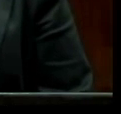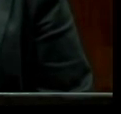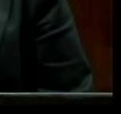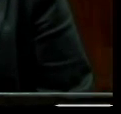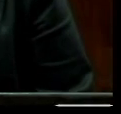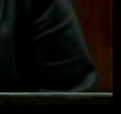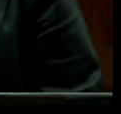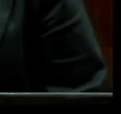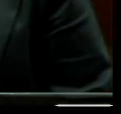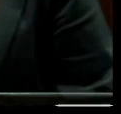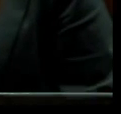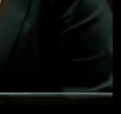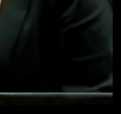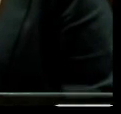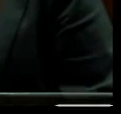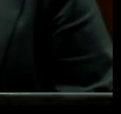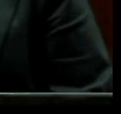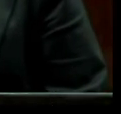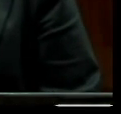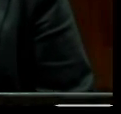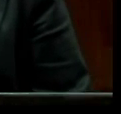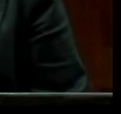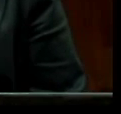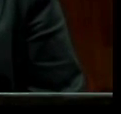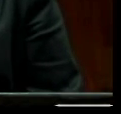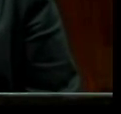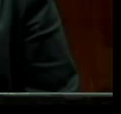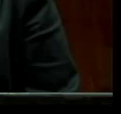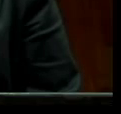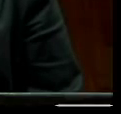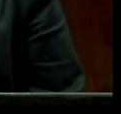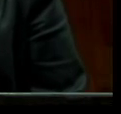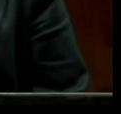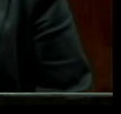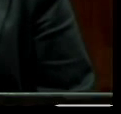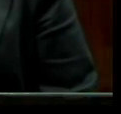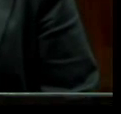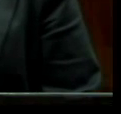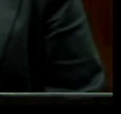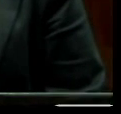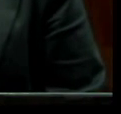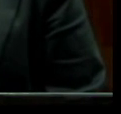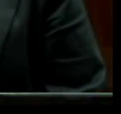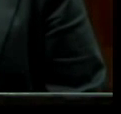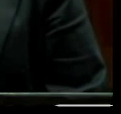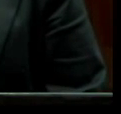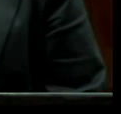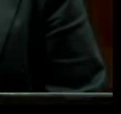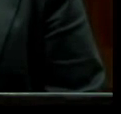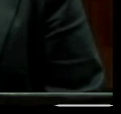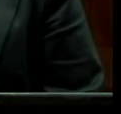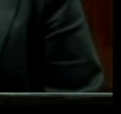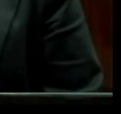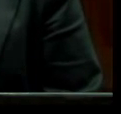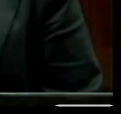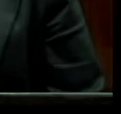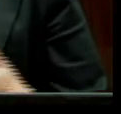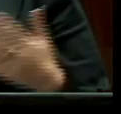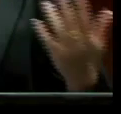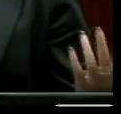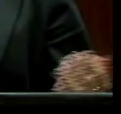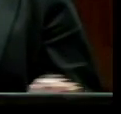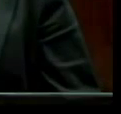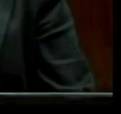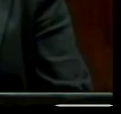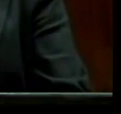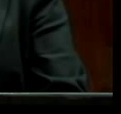e que a gente ainda tem muito a avançar. Uma caminhada que se vê vitórias, mas diante